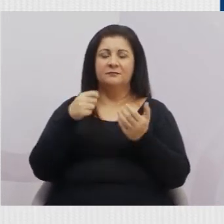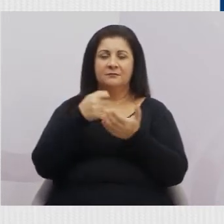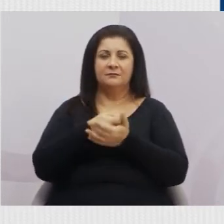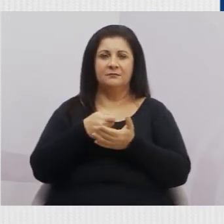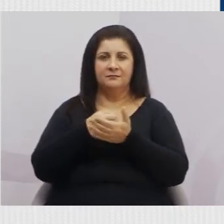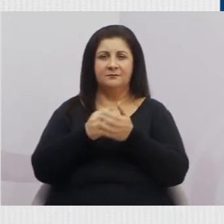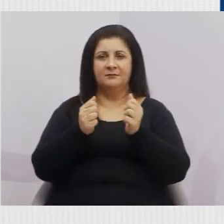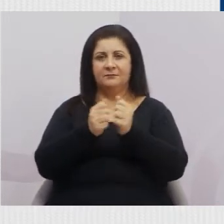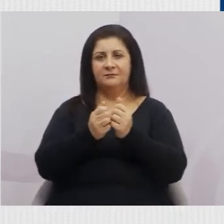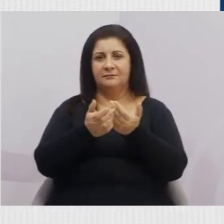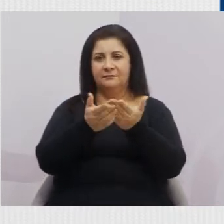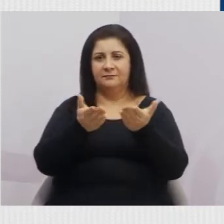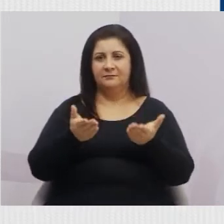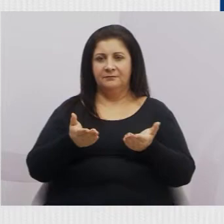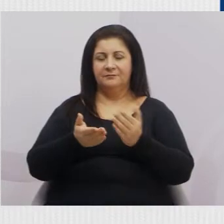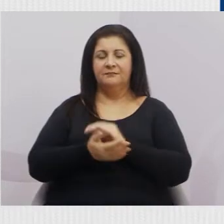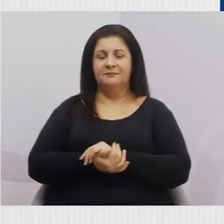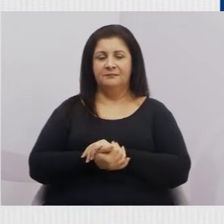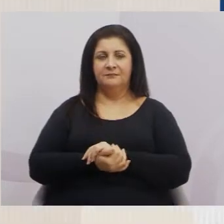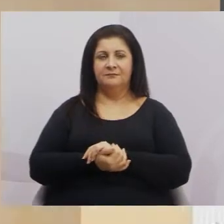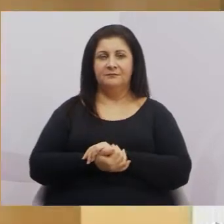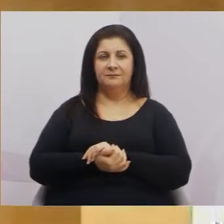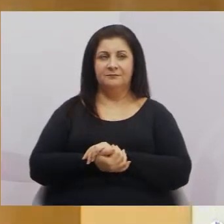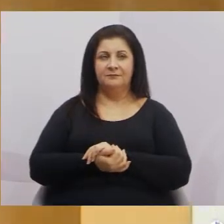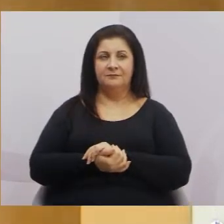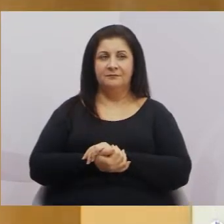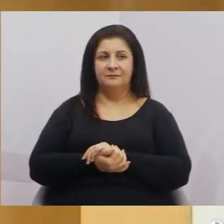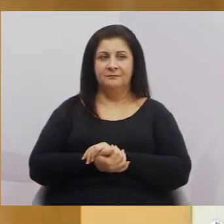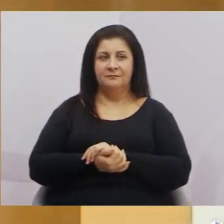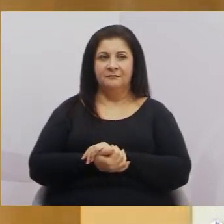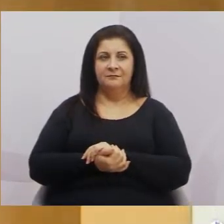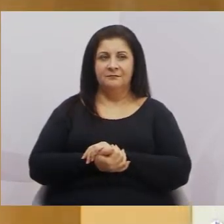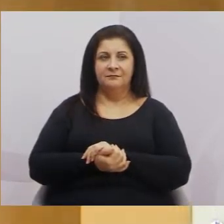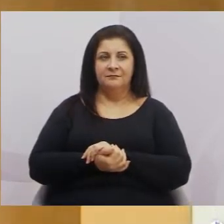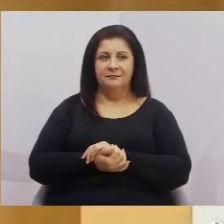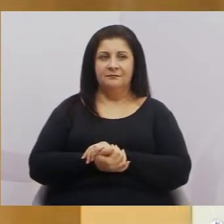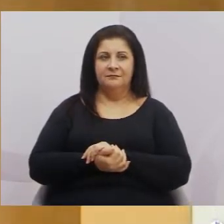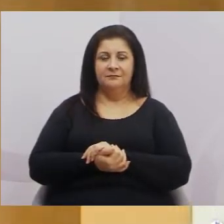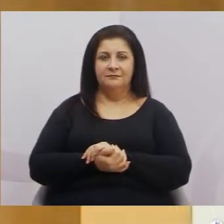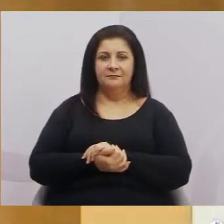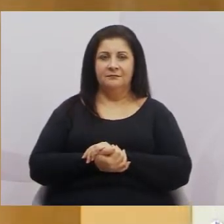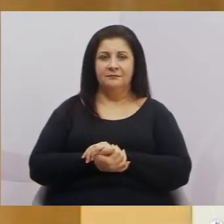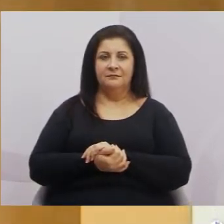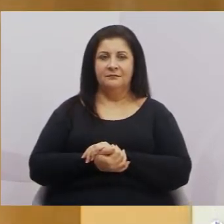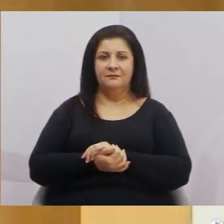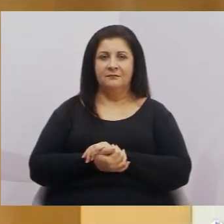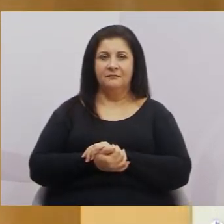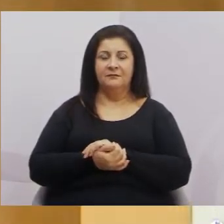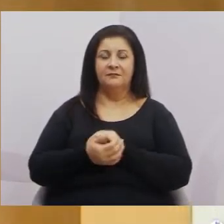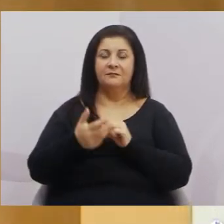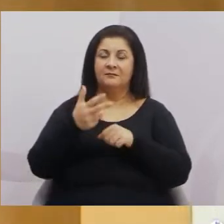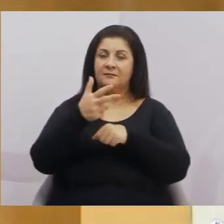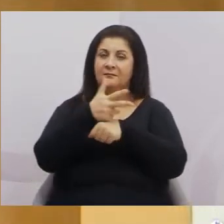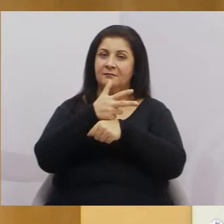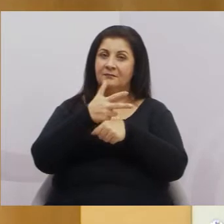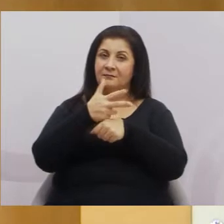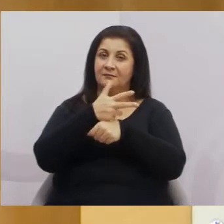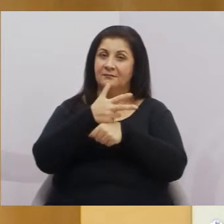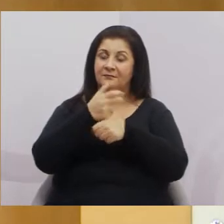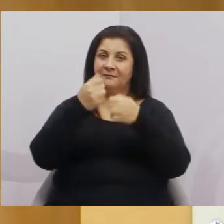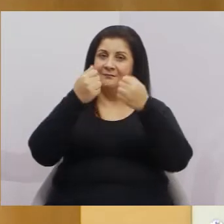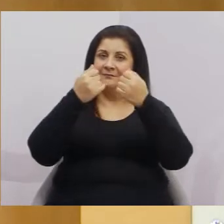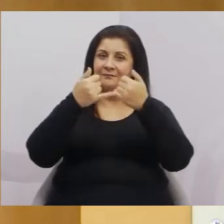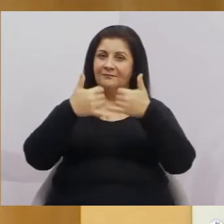juntamente com você. Eu quero colocar o segundo vídeo, que fala a respeito do